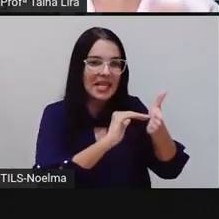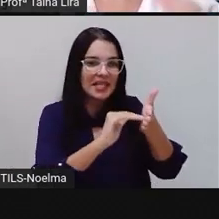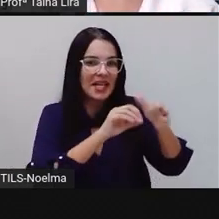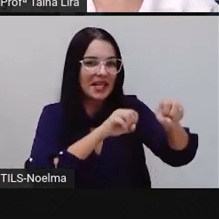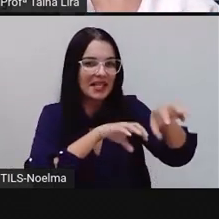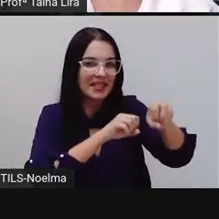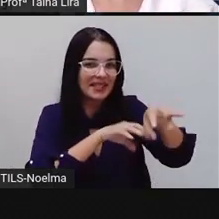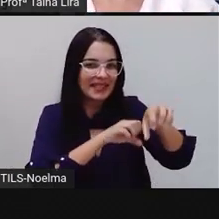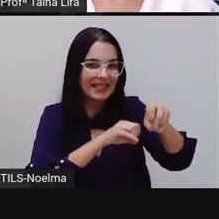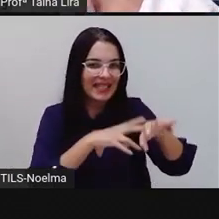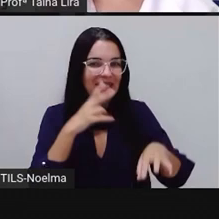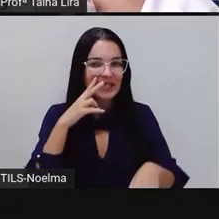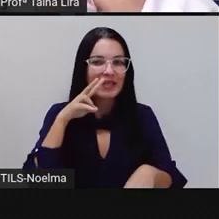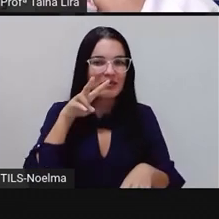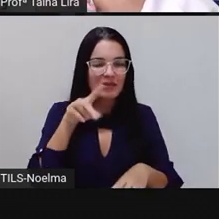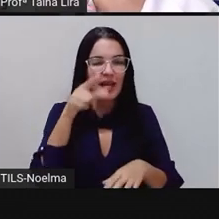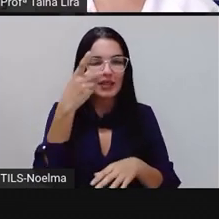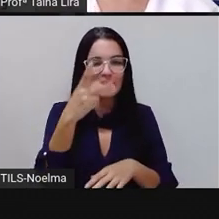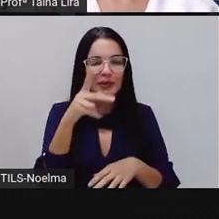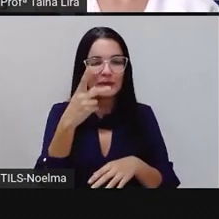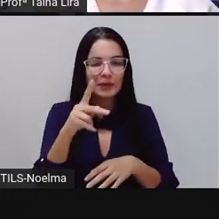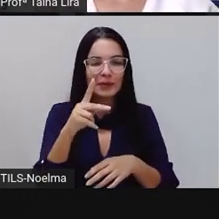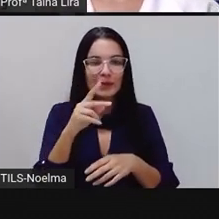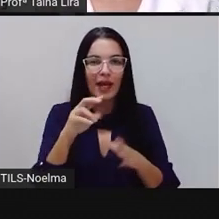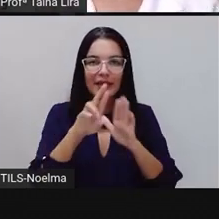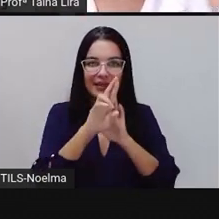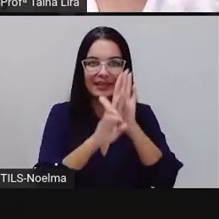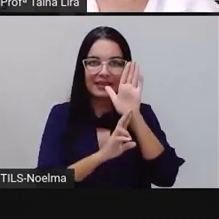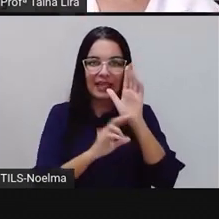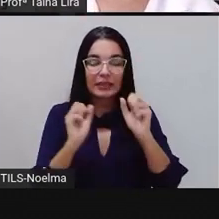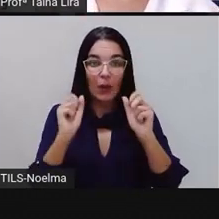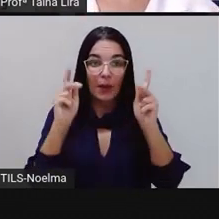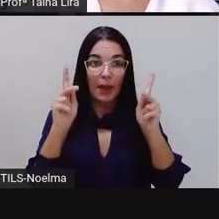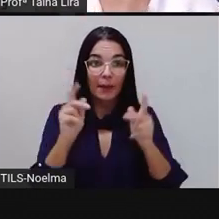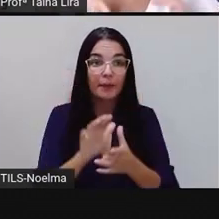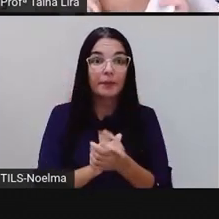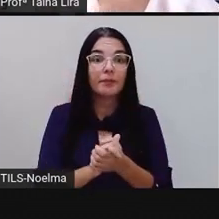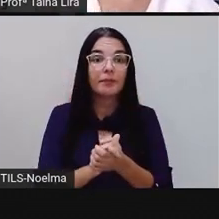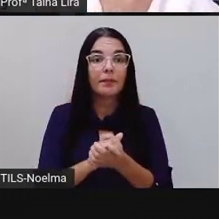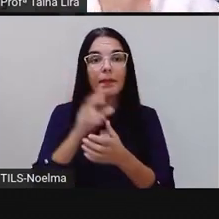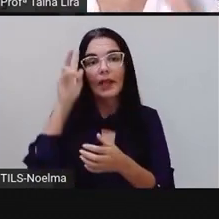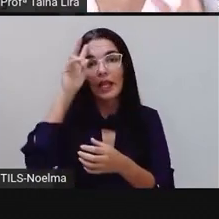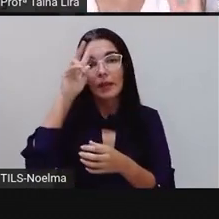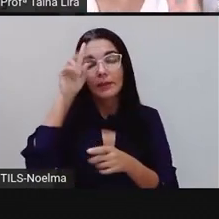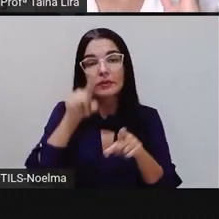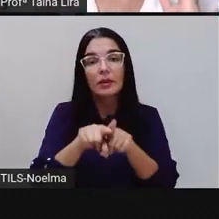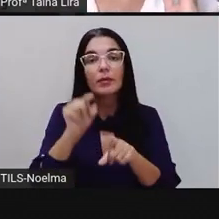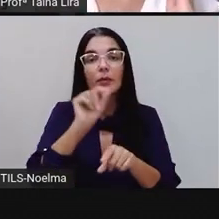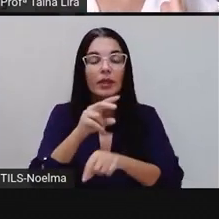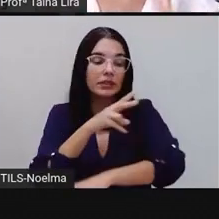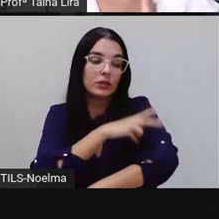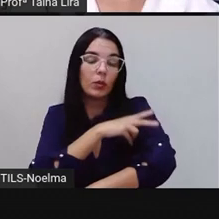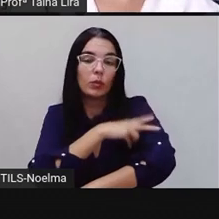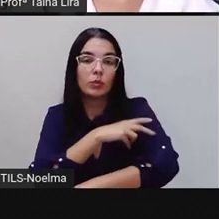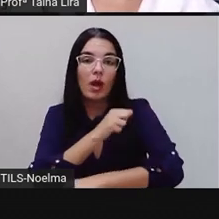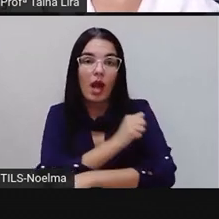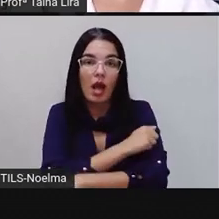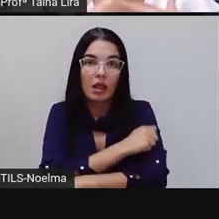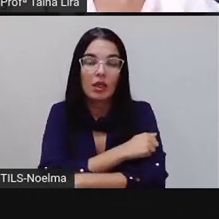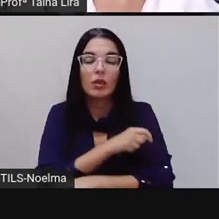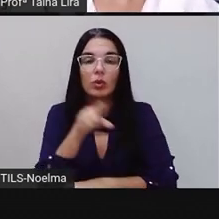para a gente ver aí a sua receita, tá bom? E lembrando também, viu, segundo ano, é que as